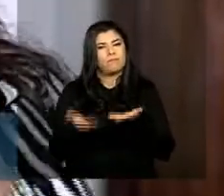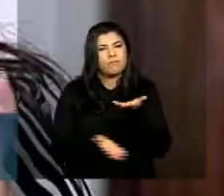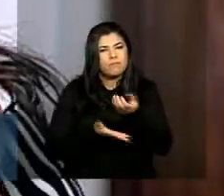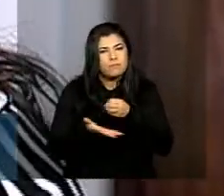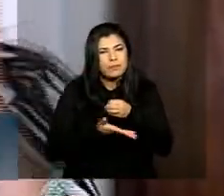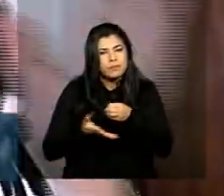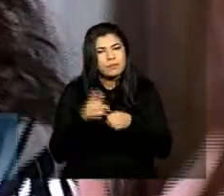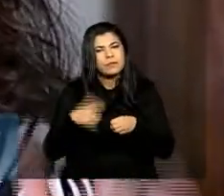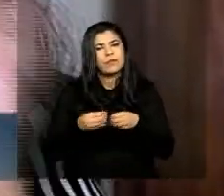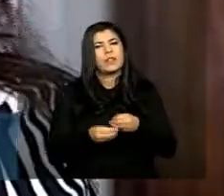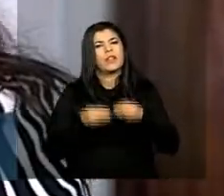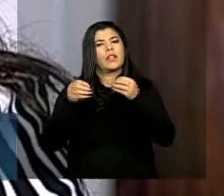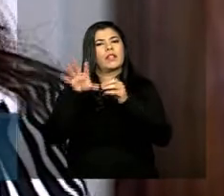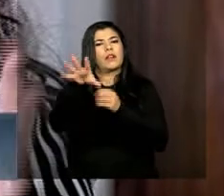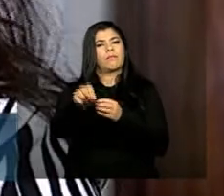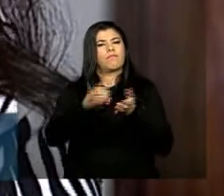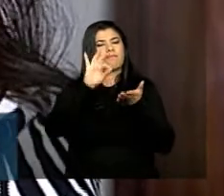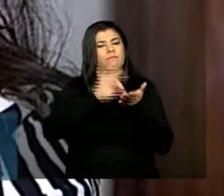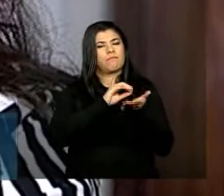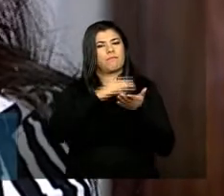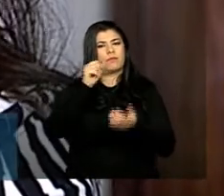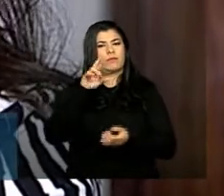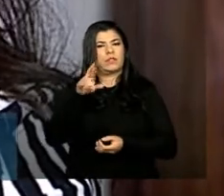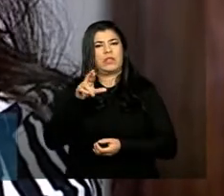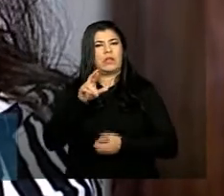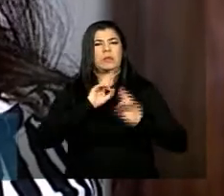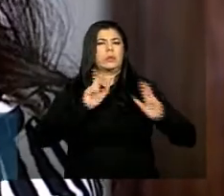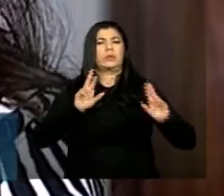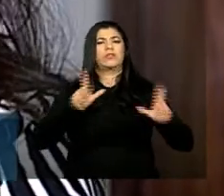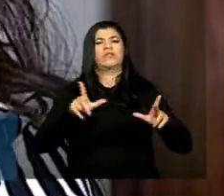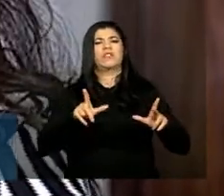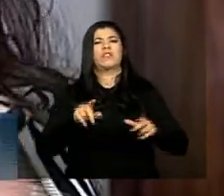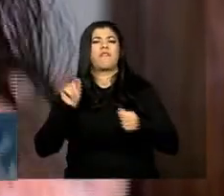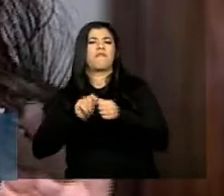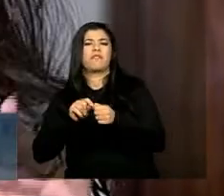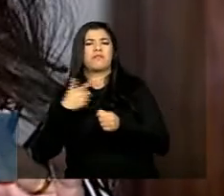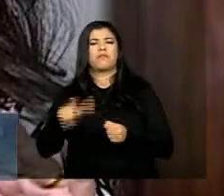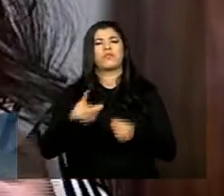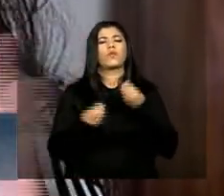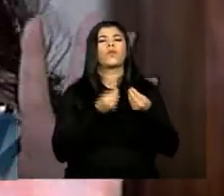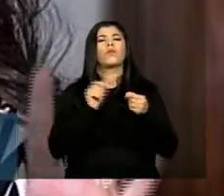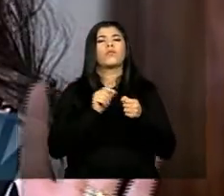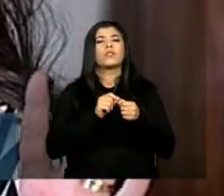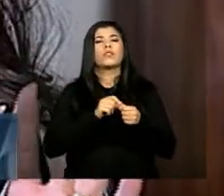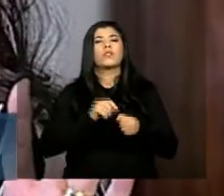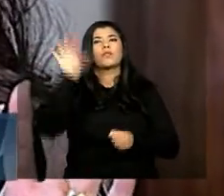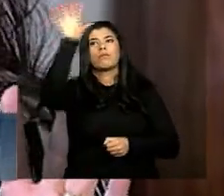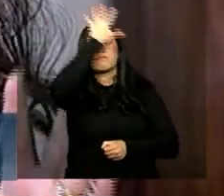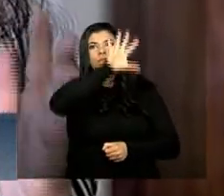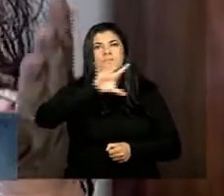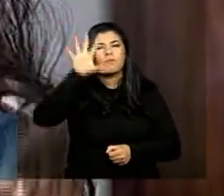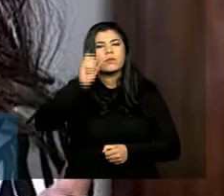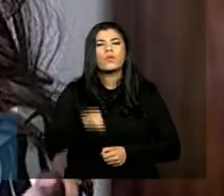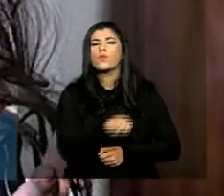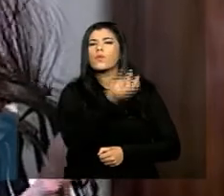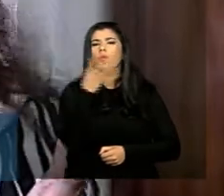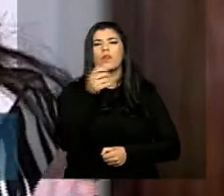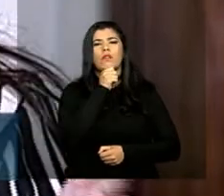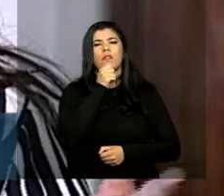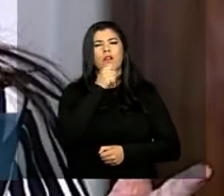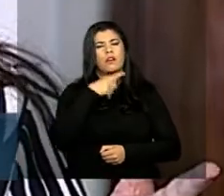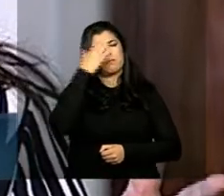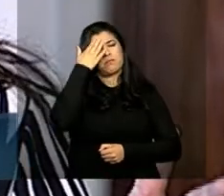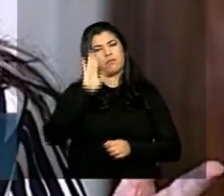carro mas não tem essa coisa de grande fez pequeno não fez o importante é a quantidade do território feito e não o número de produtores tanto que o prêmio